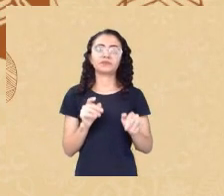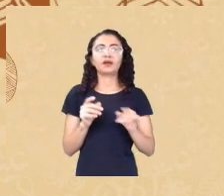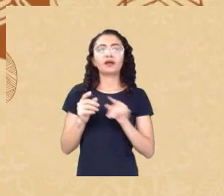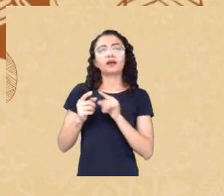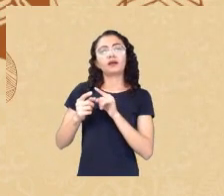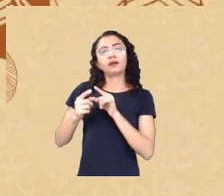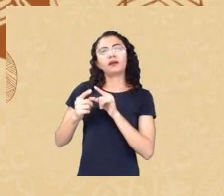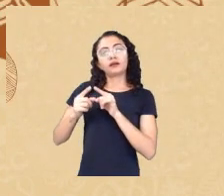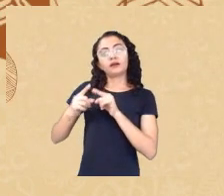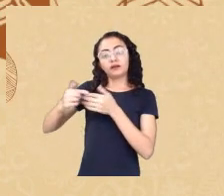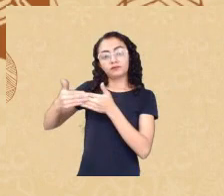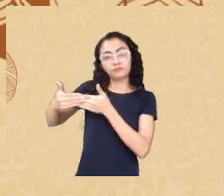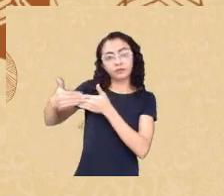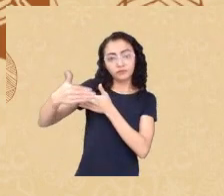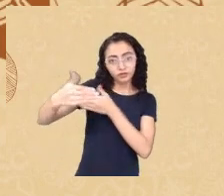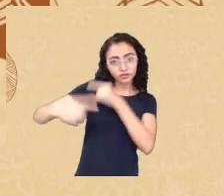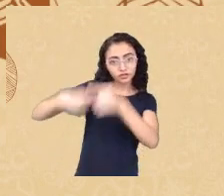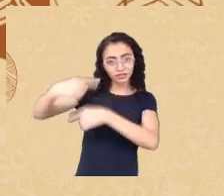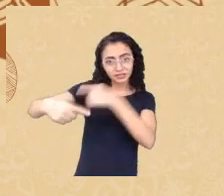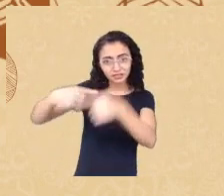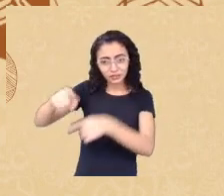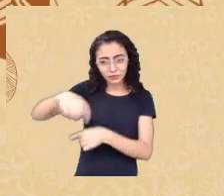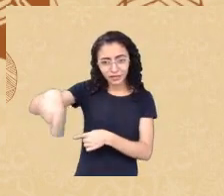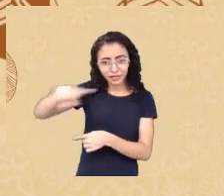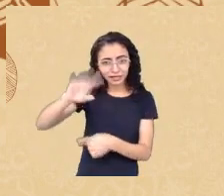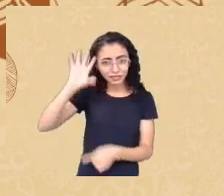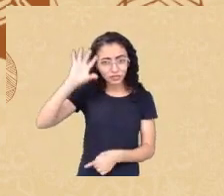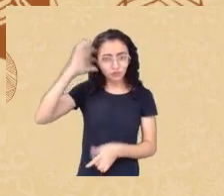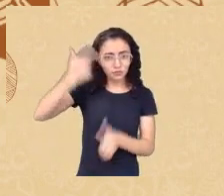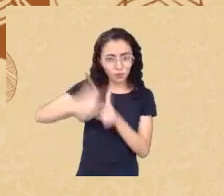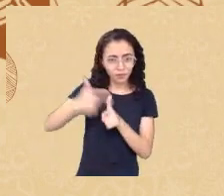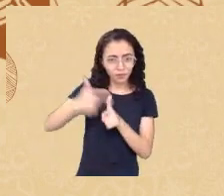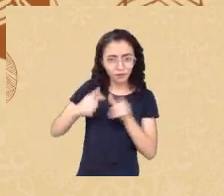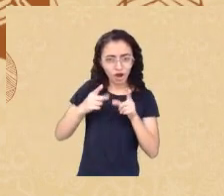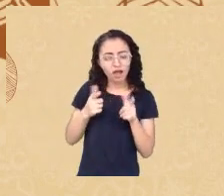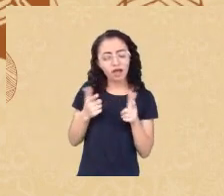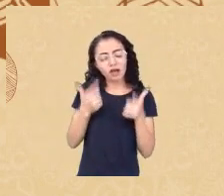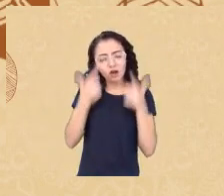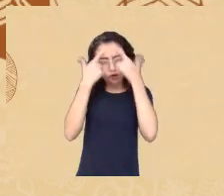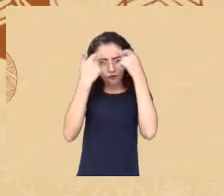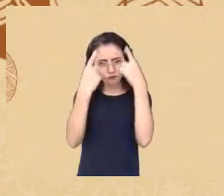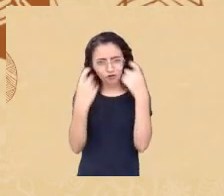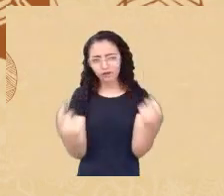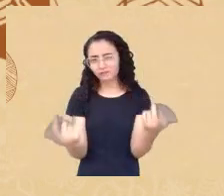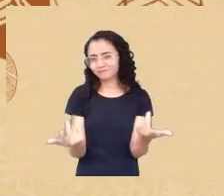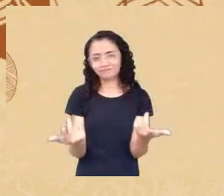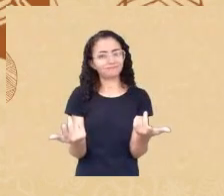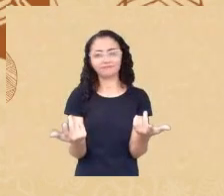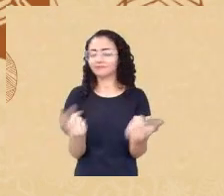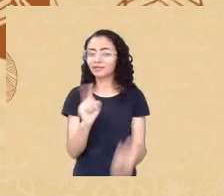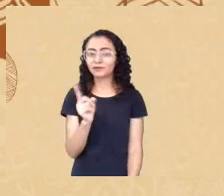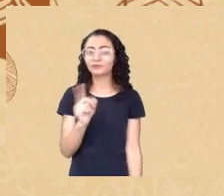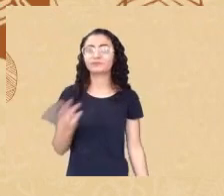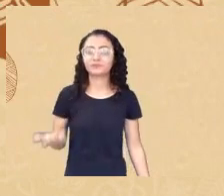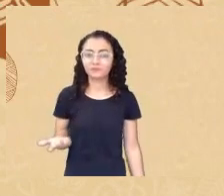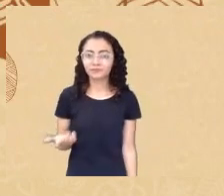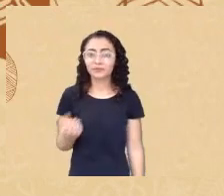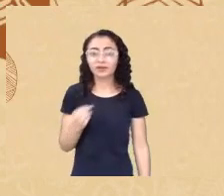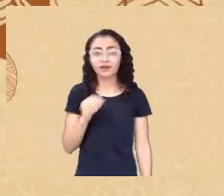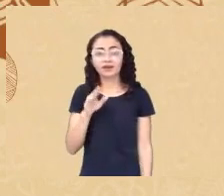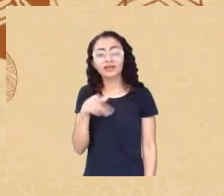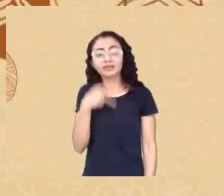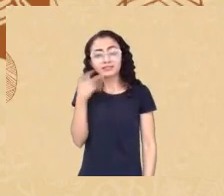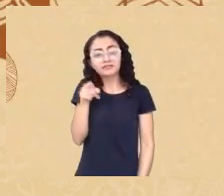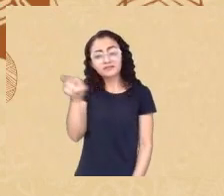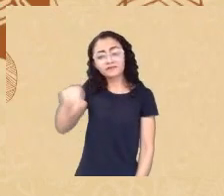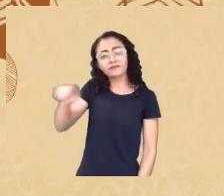violência eu acho que eles encontraram um jeito de digamos assim olha se eu não me encaixo nesse mundo eu vou criar o meu próprio mundo então é isso que